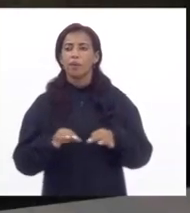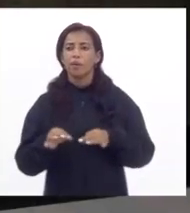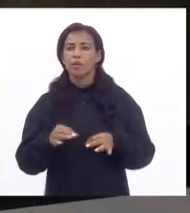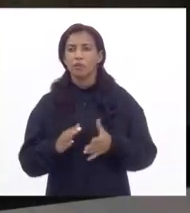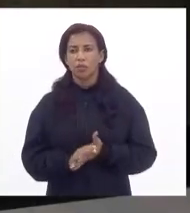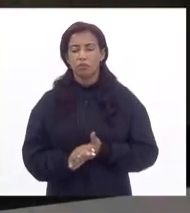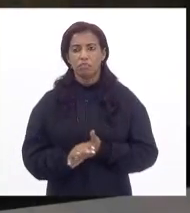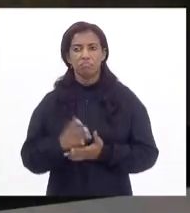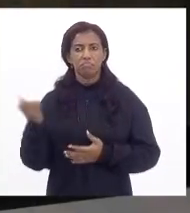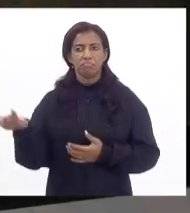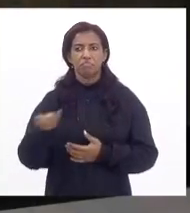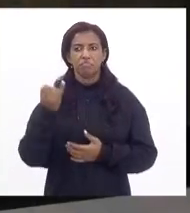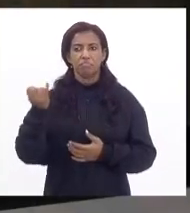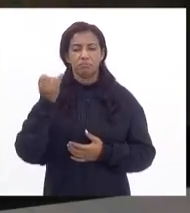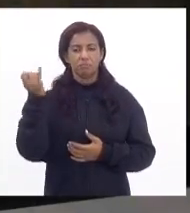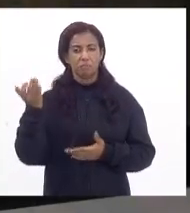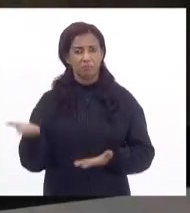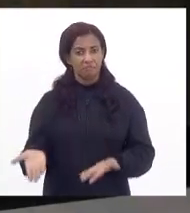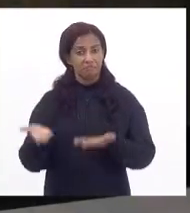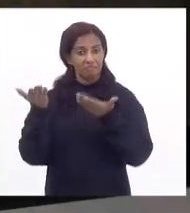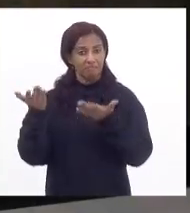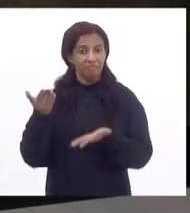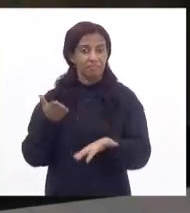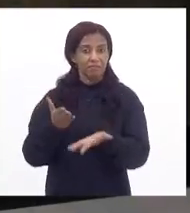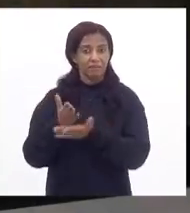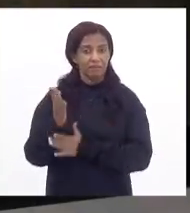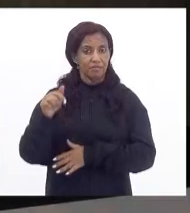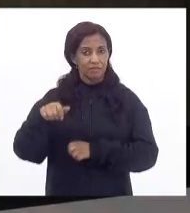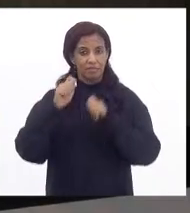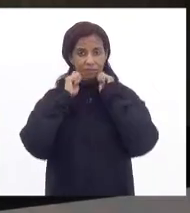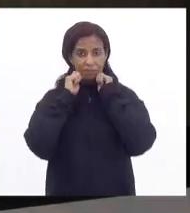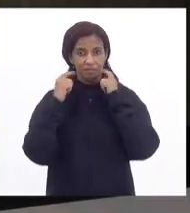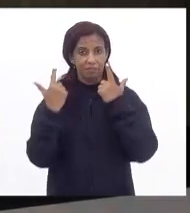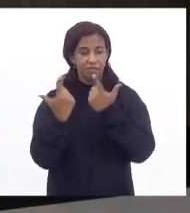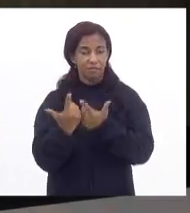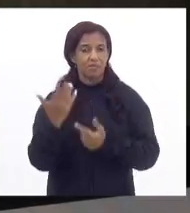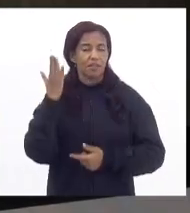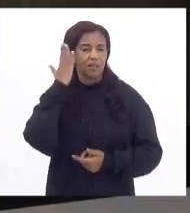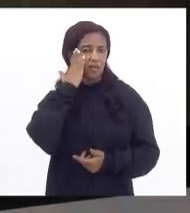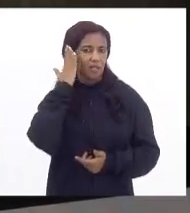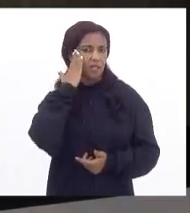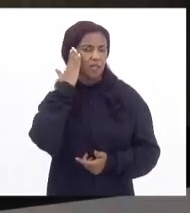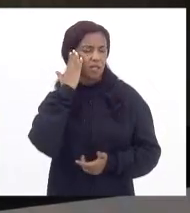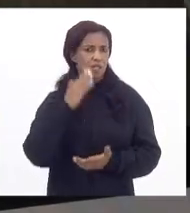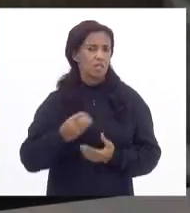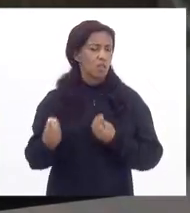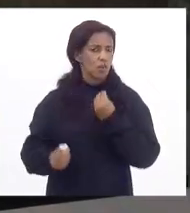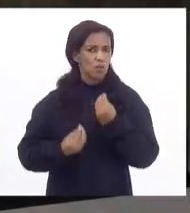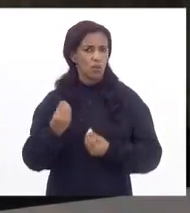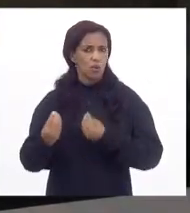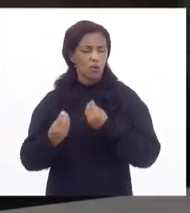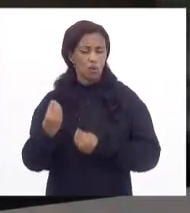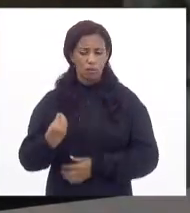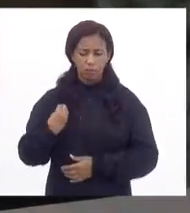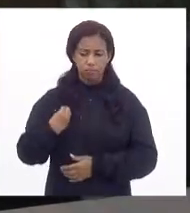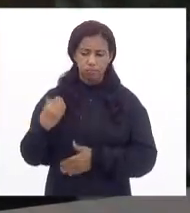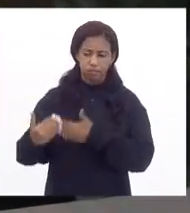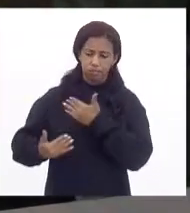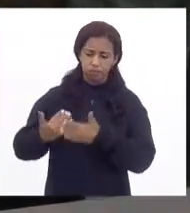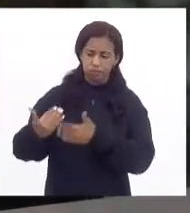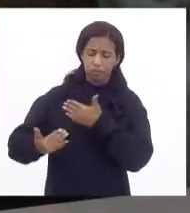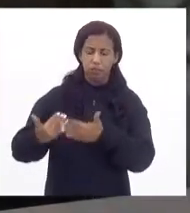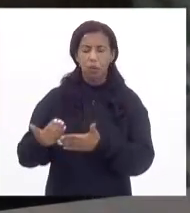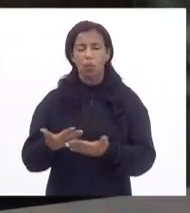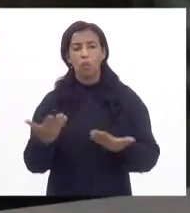meritório, que mereceu ser aprovado aqui na casa. Sei, pessoalmente, na minha trajetória de vida, o